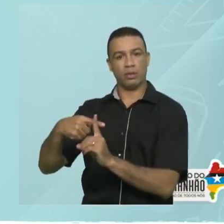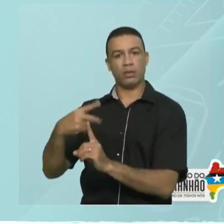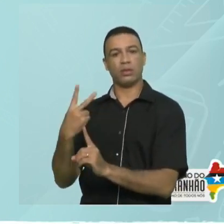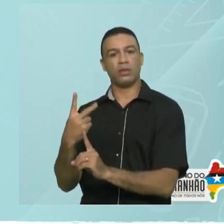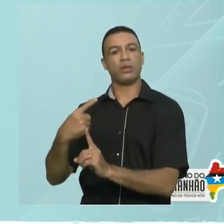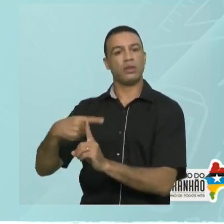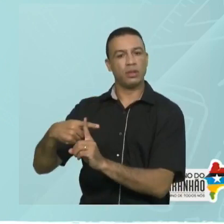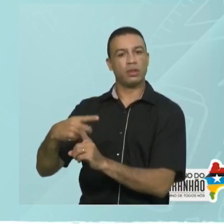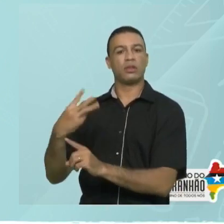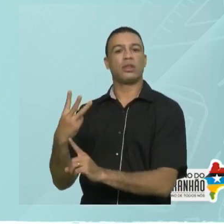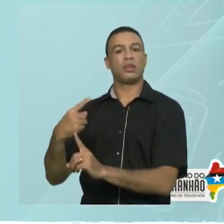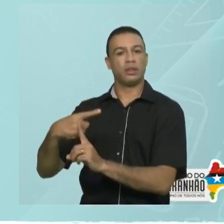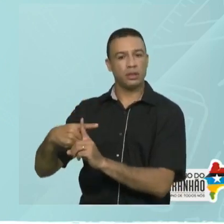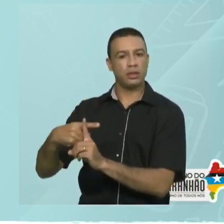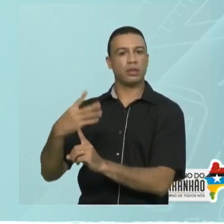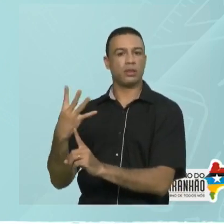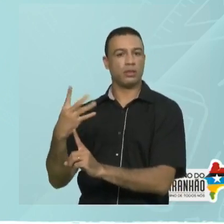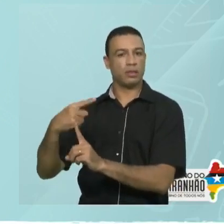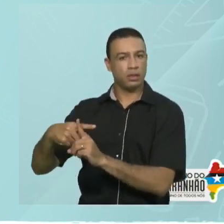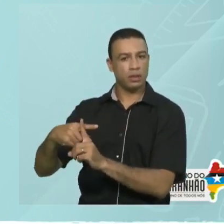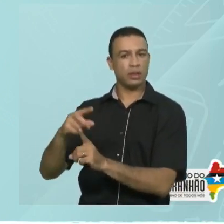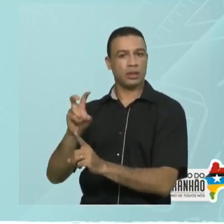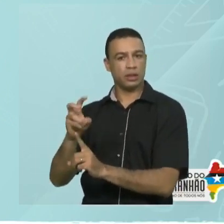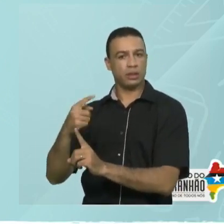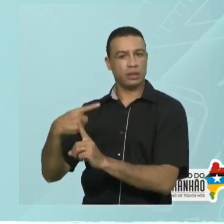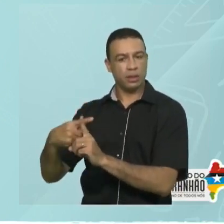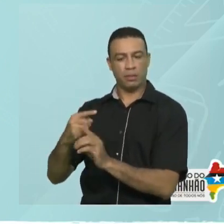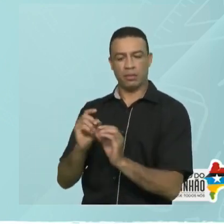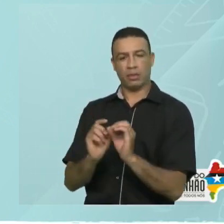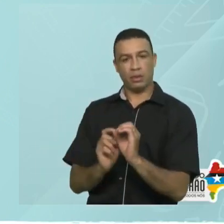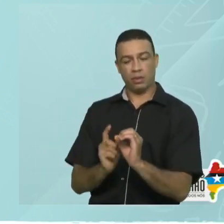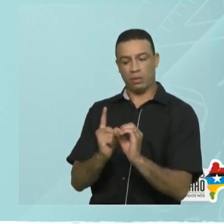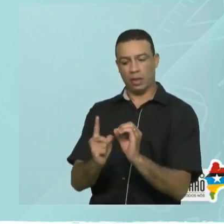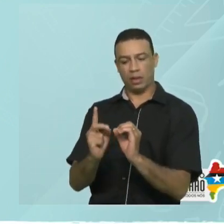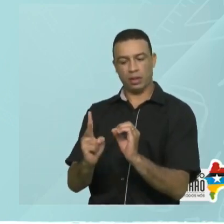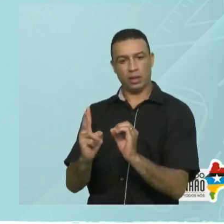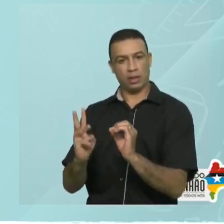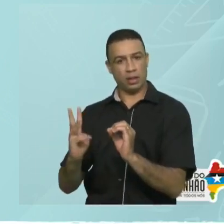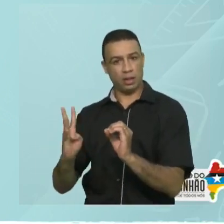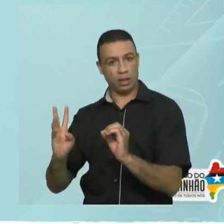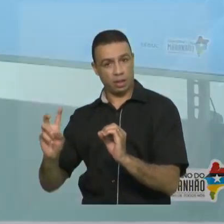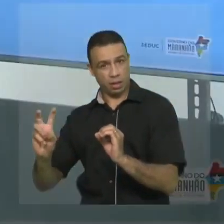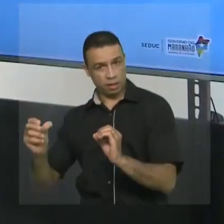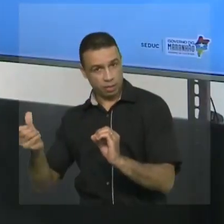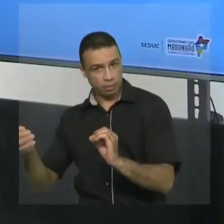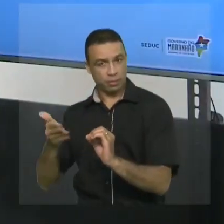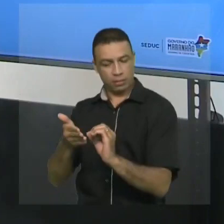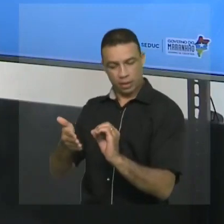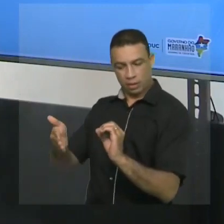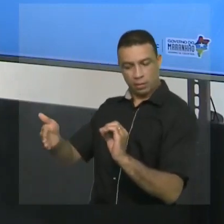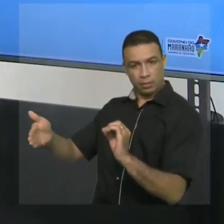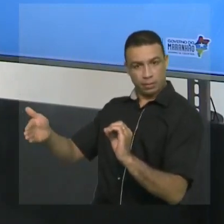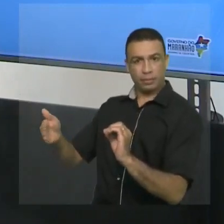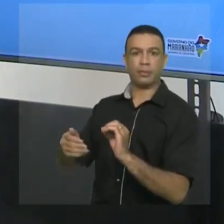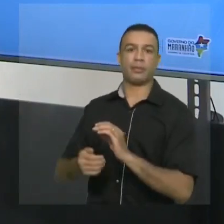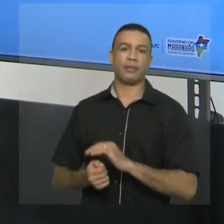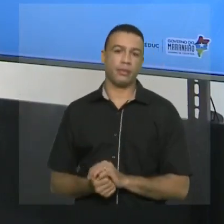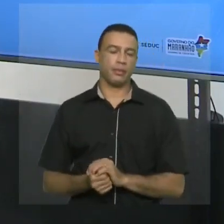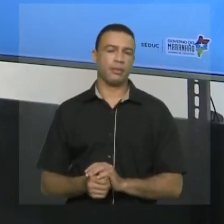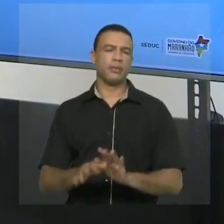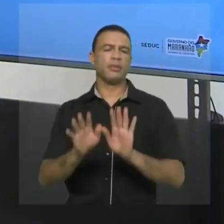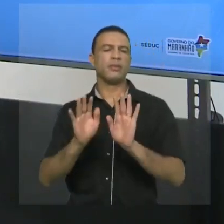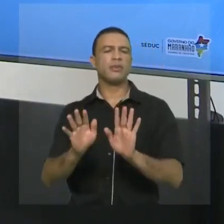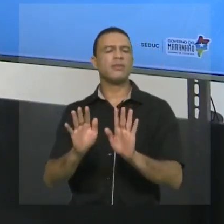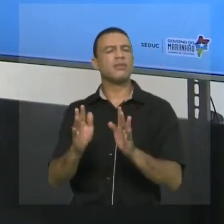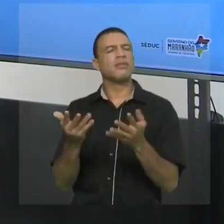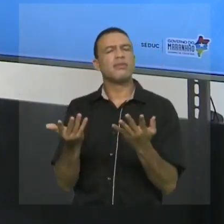três, mais quatro, mais cinco e assim sucessivamente. Você pode estar pensando, Thiago, mas o que são